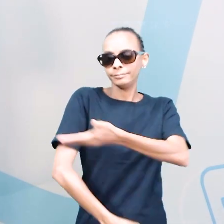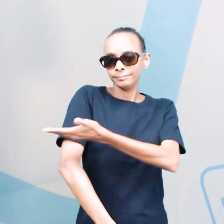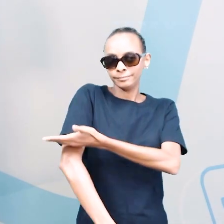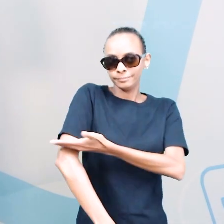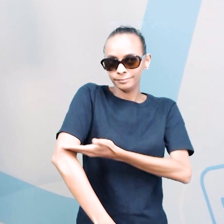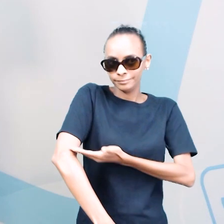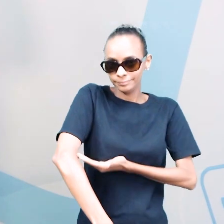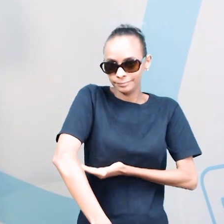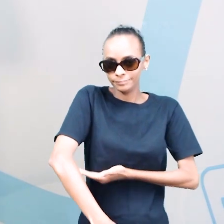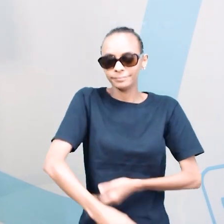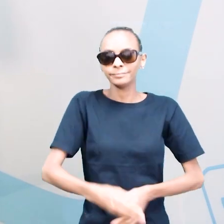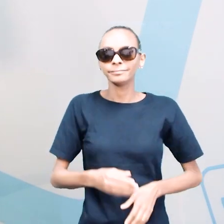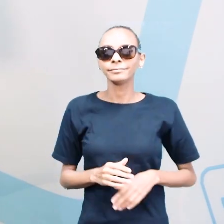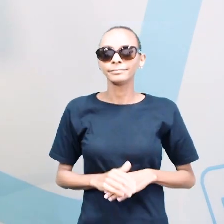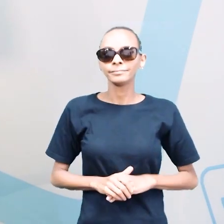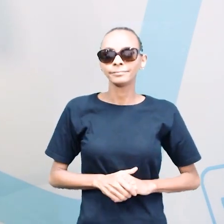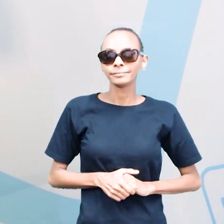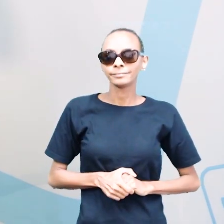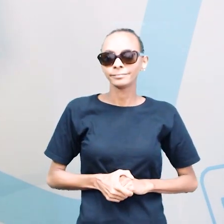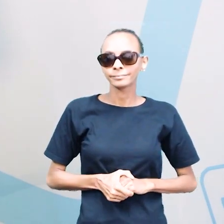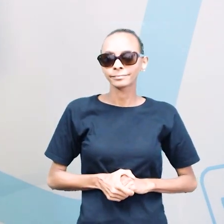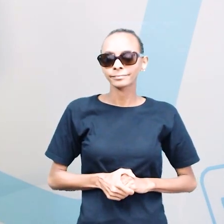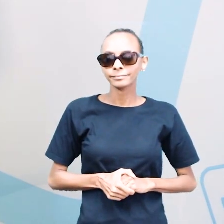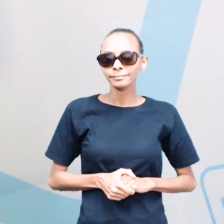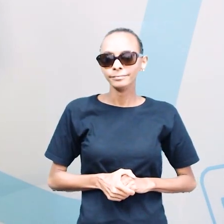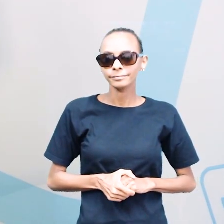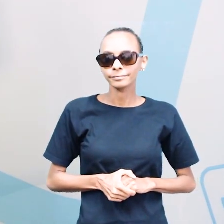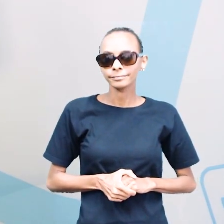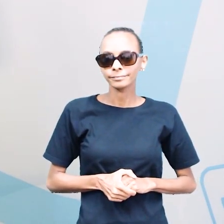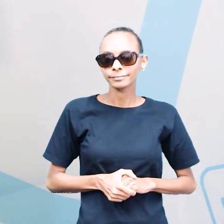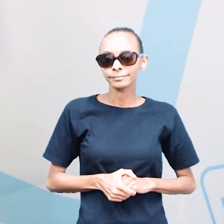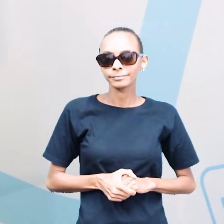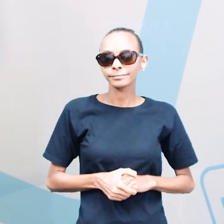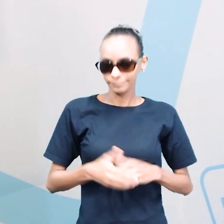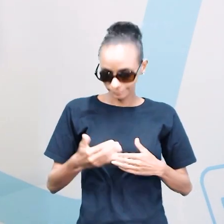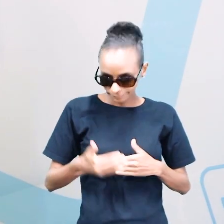Blouse. Vamos continuar?